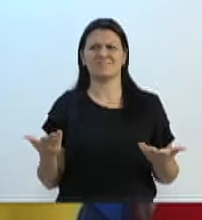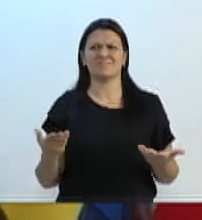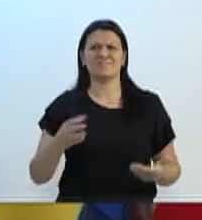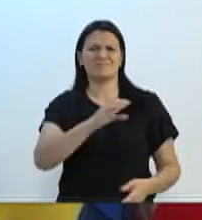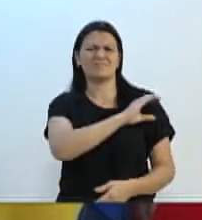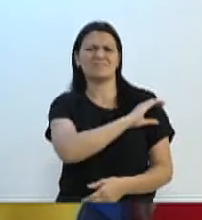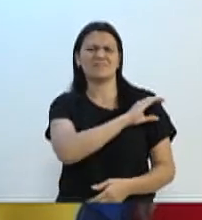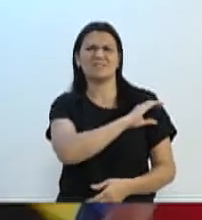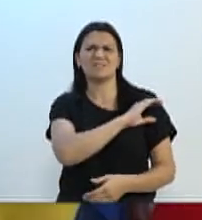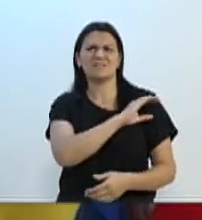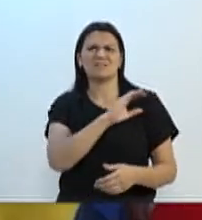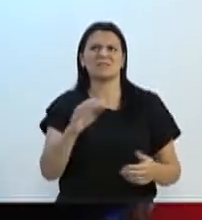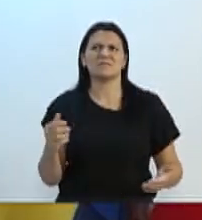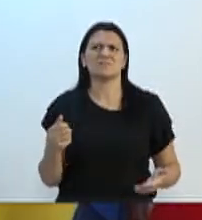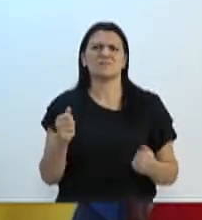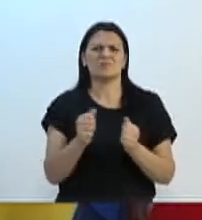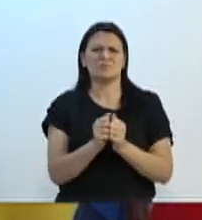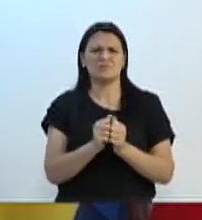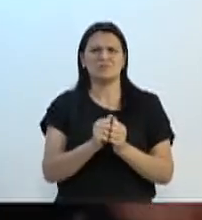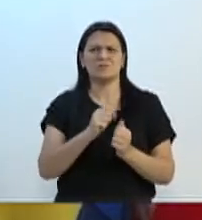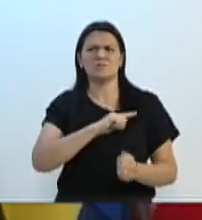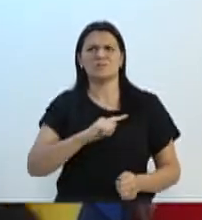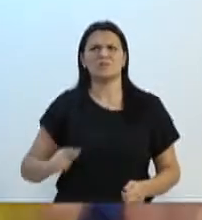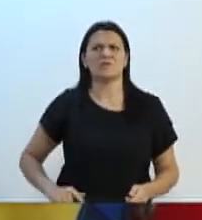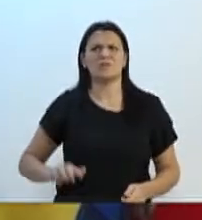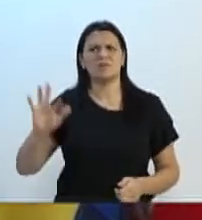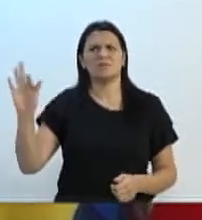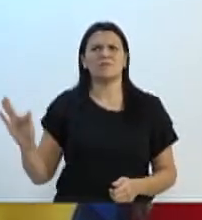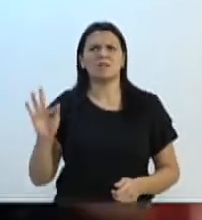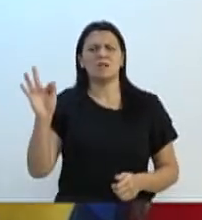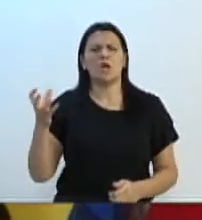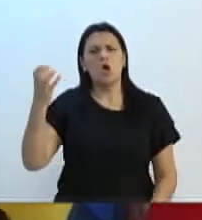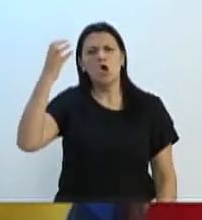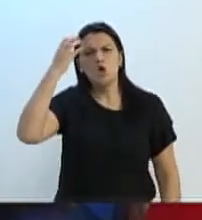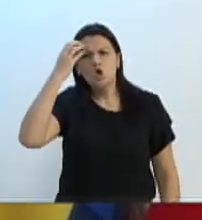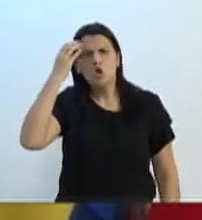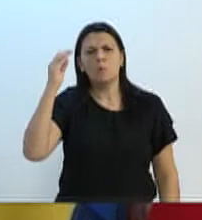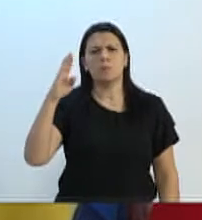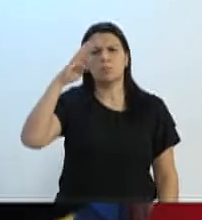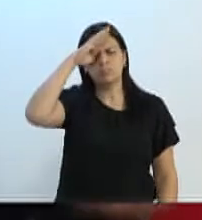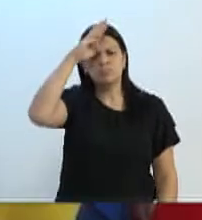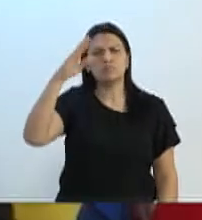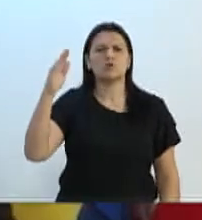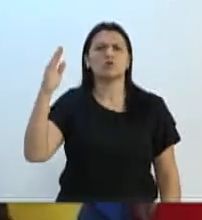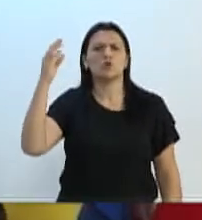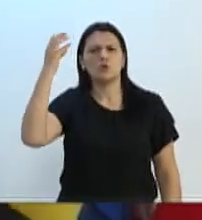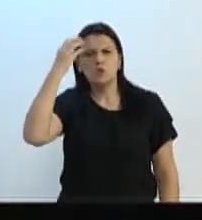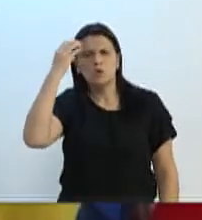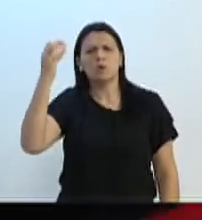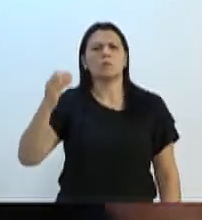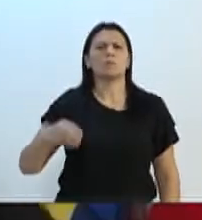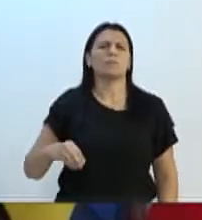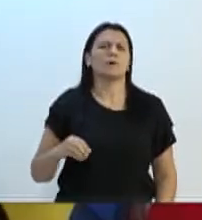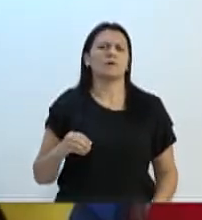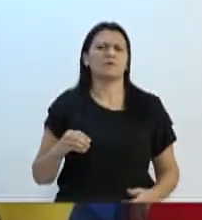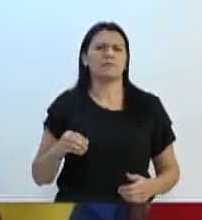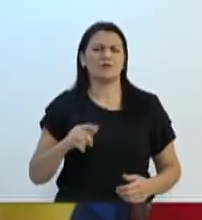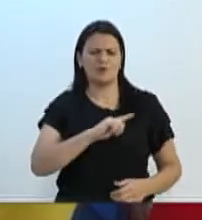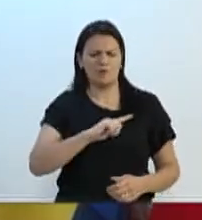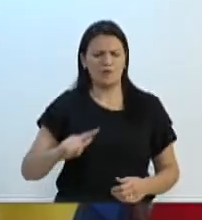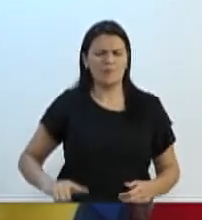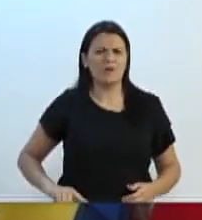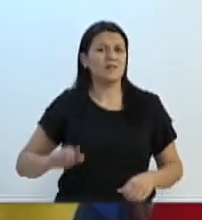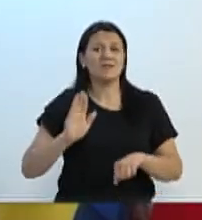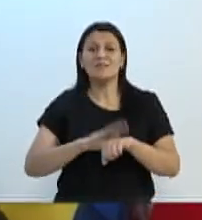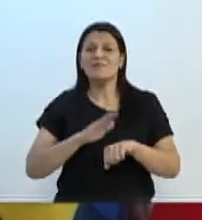não consegue terminar. E aí, claro, vão botar a culpa no governo Bolsonaro, vão botar a culpa no Moisés, vão estar sempre botando a culpa em alguém, e não faz uma creche com recurso